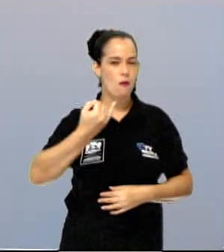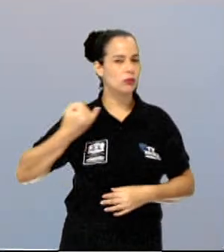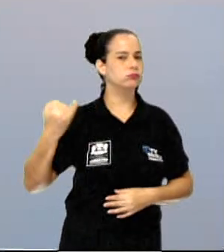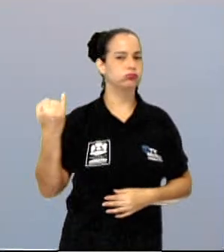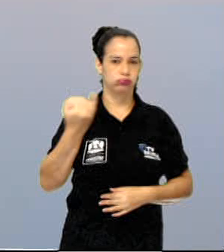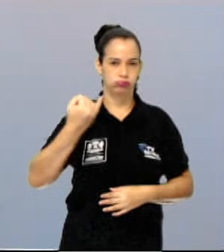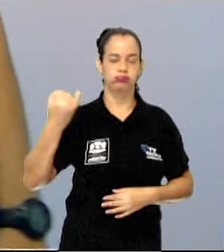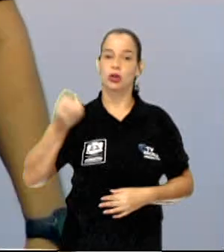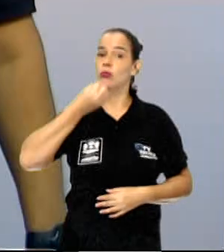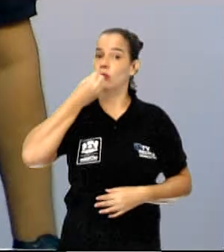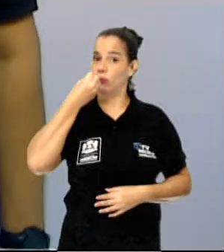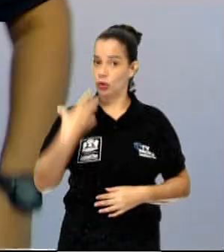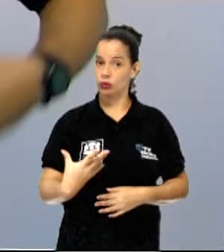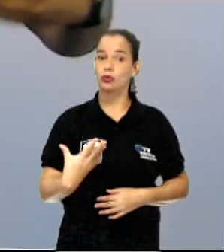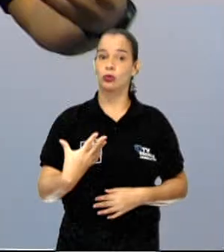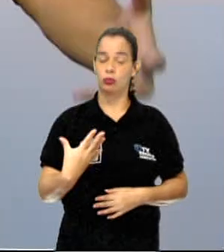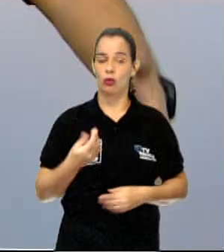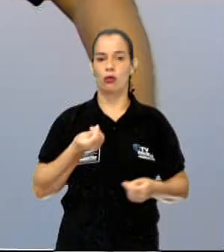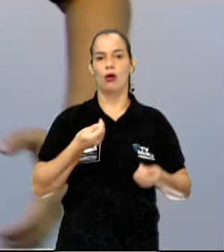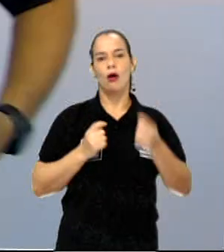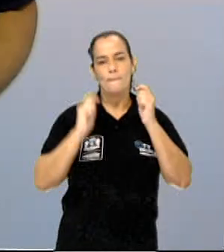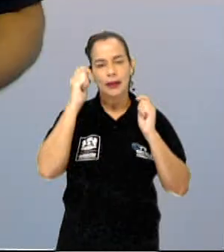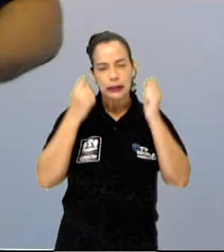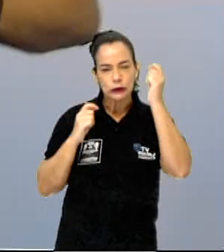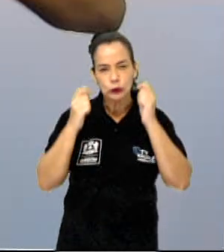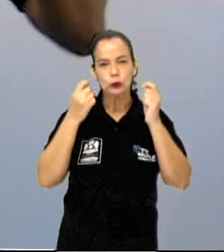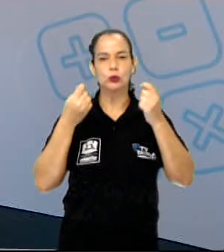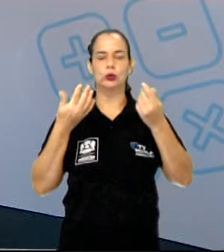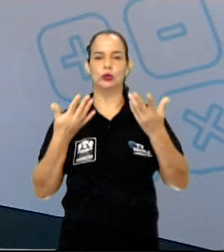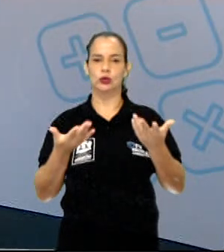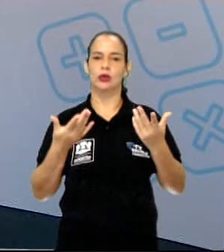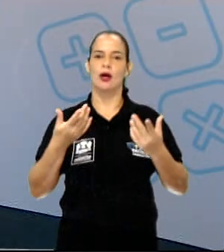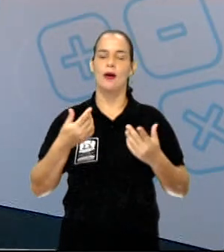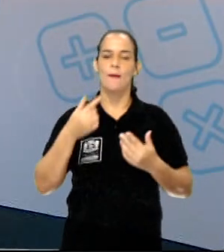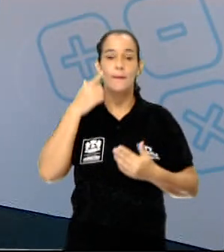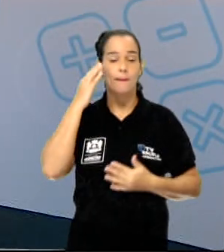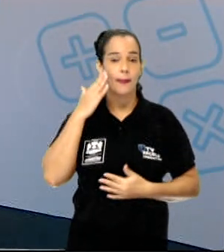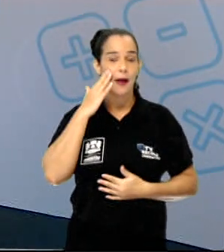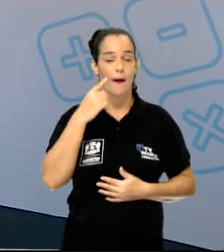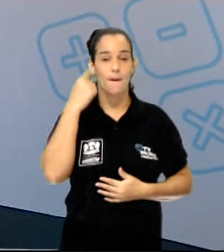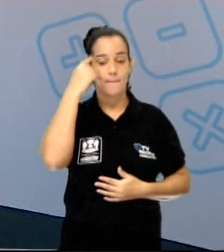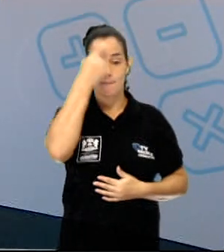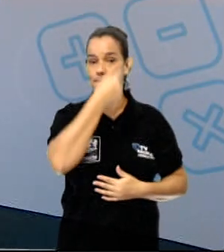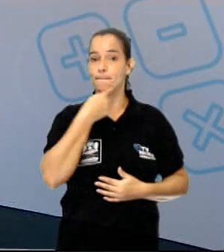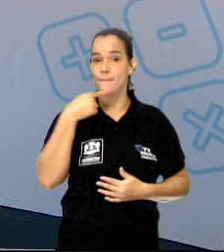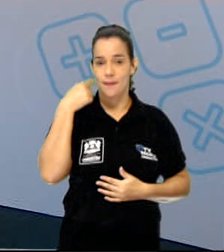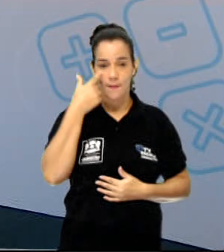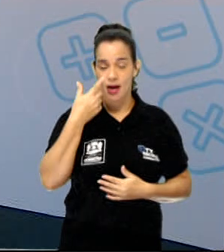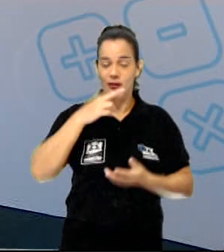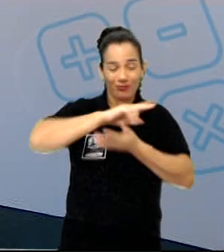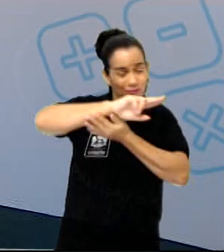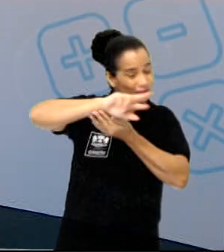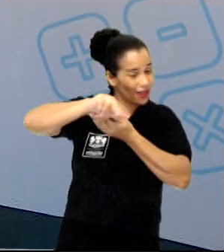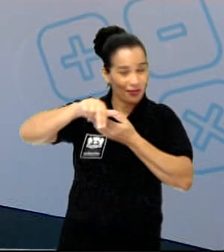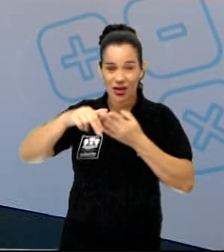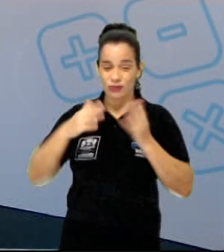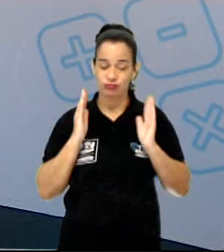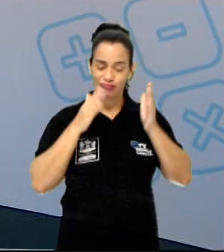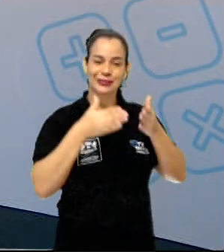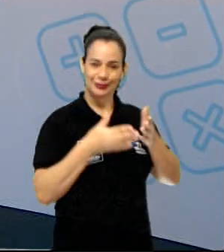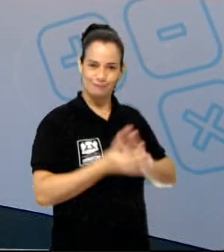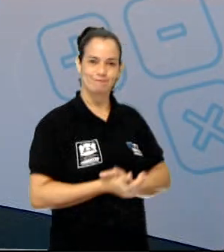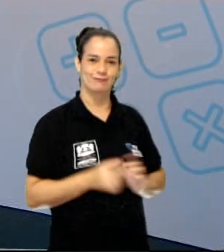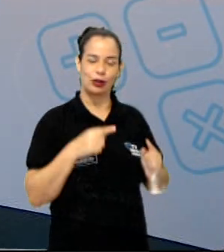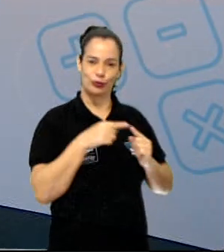muito bom para a indústria, para cosmético, enfim, para diversas finalidades. A última